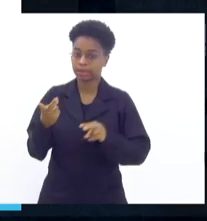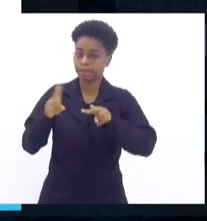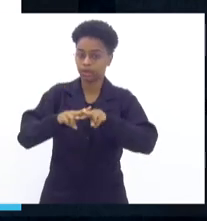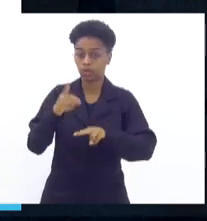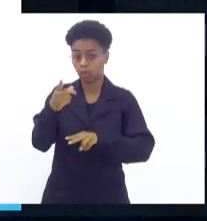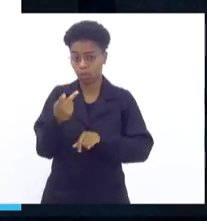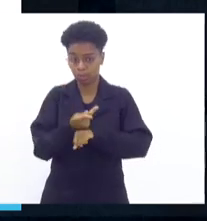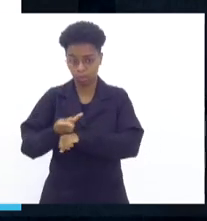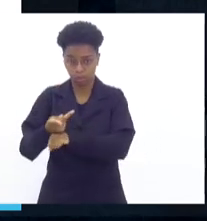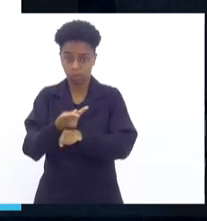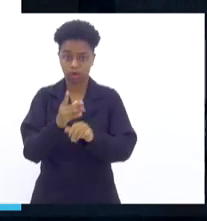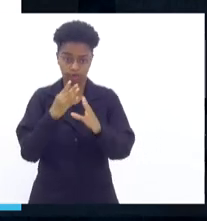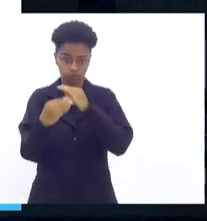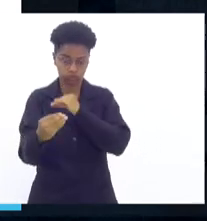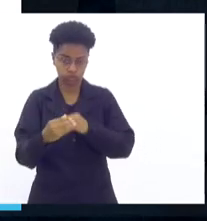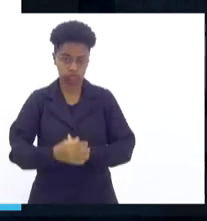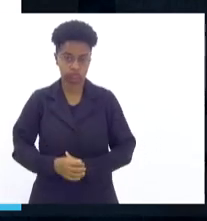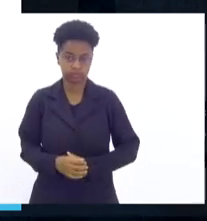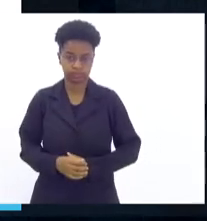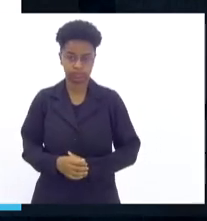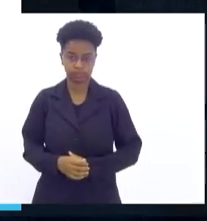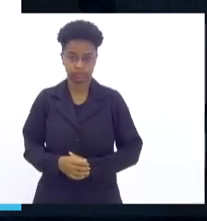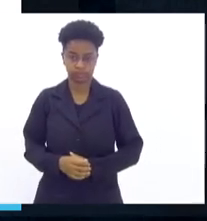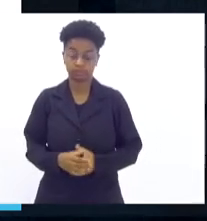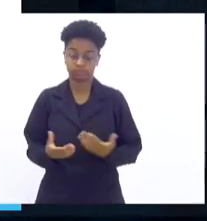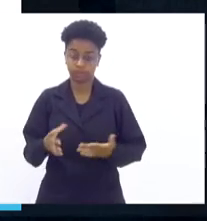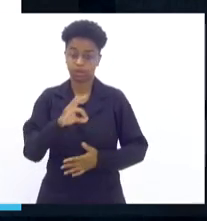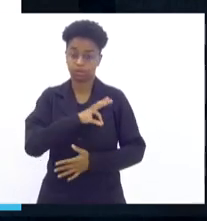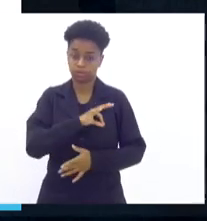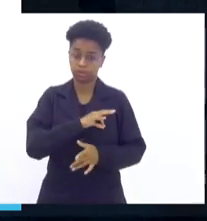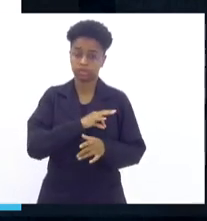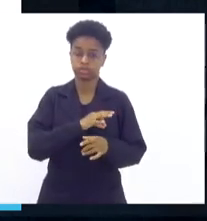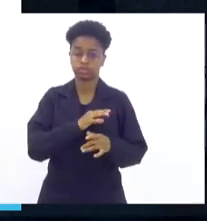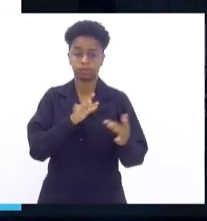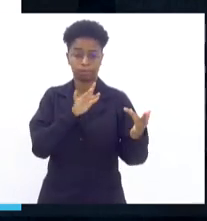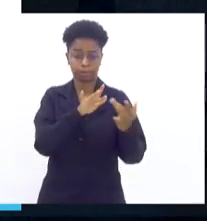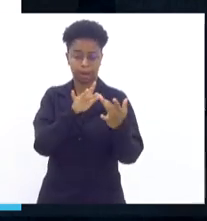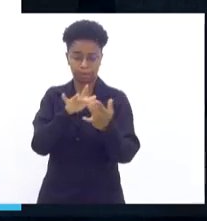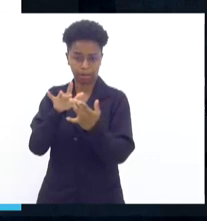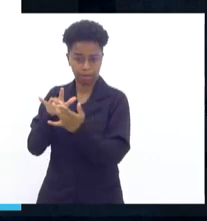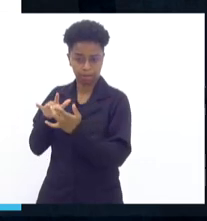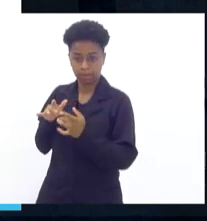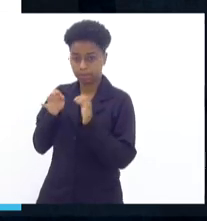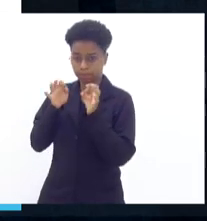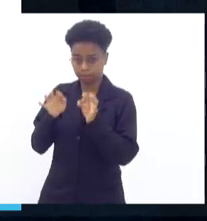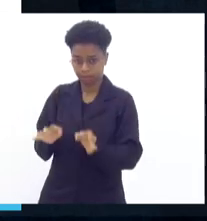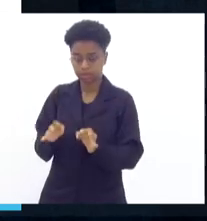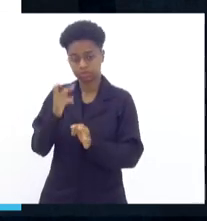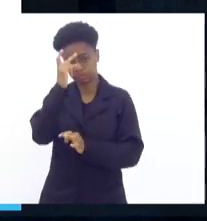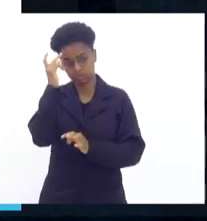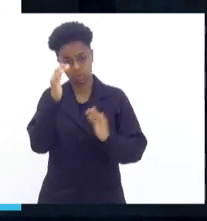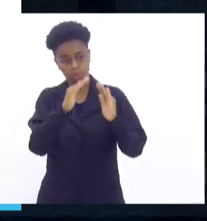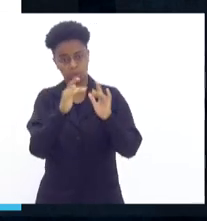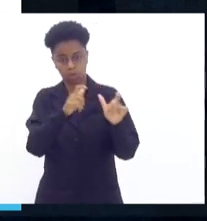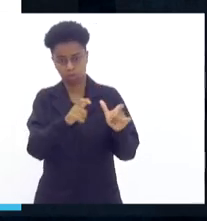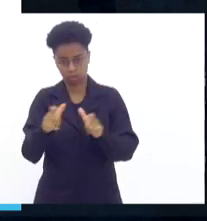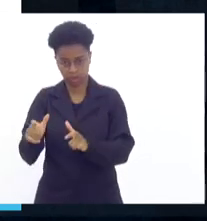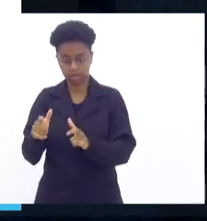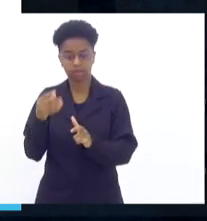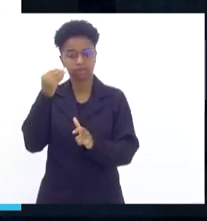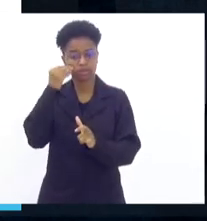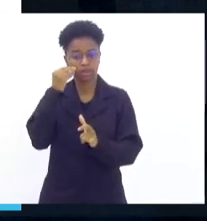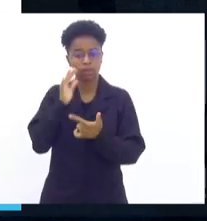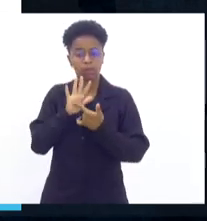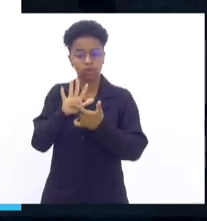procurado. É um policiamento que tem feito contato com os moradores da comunidade para trazer